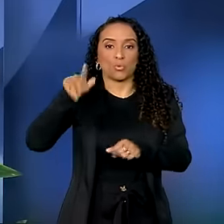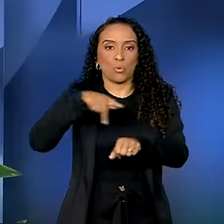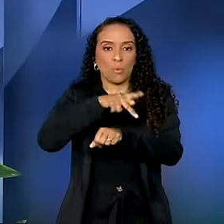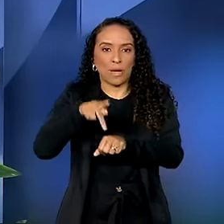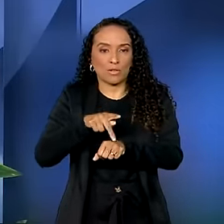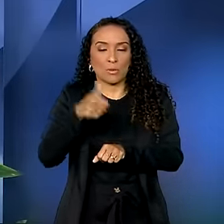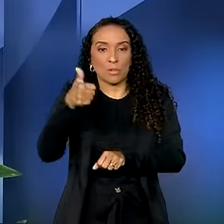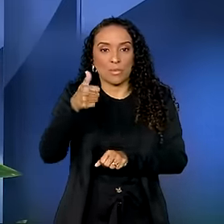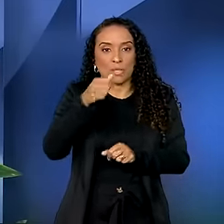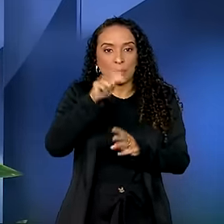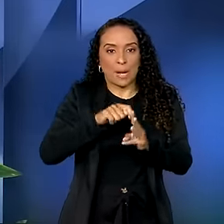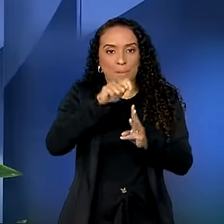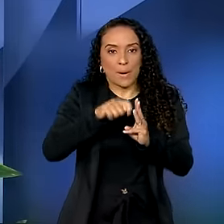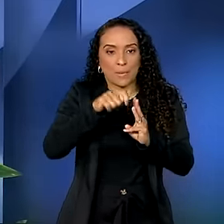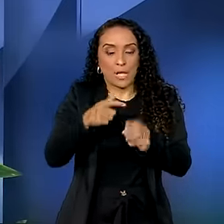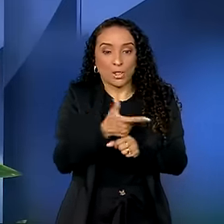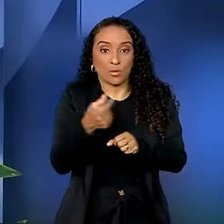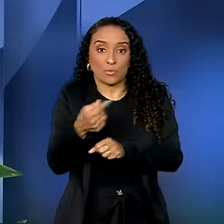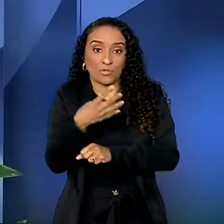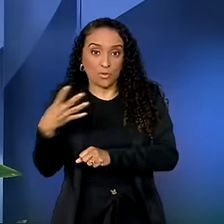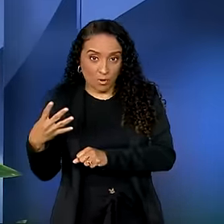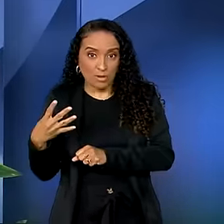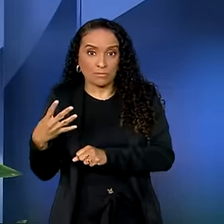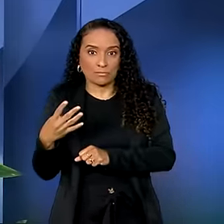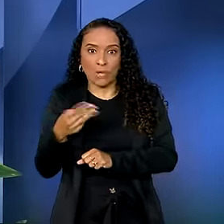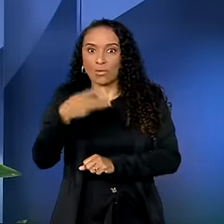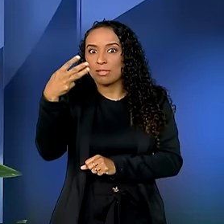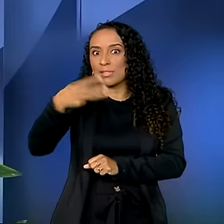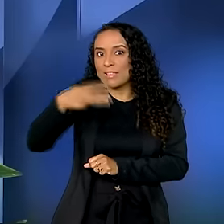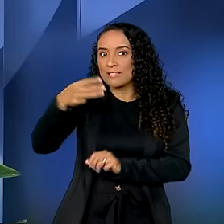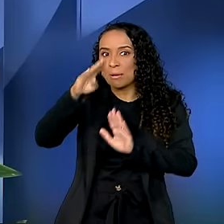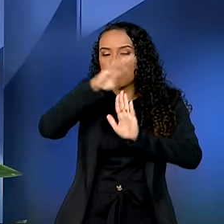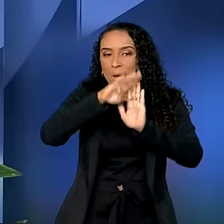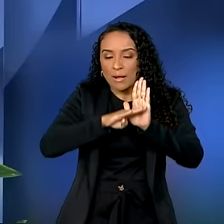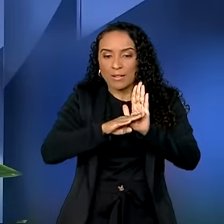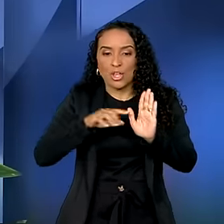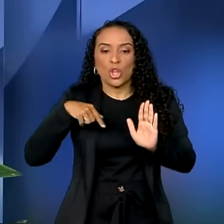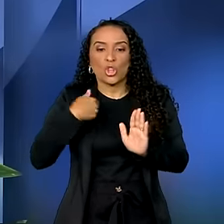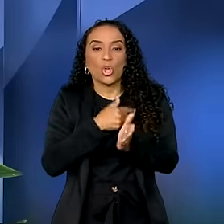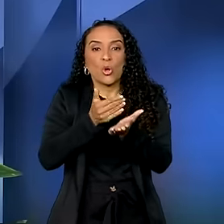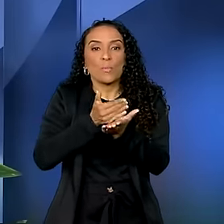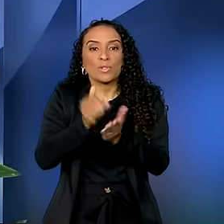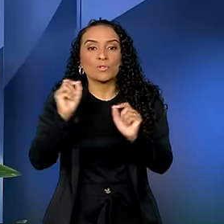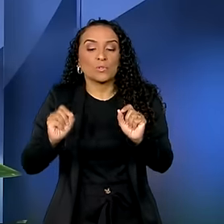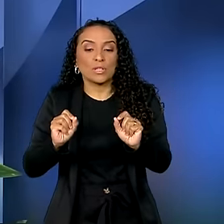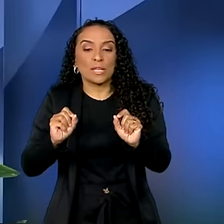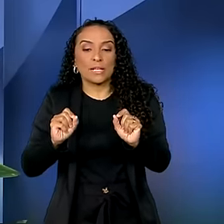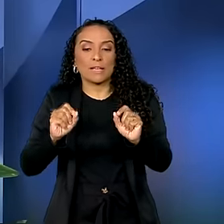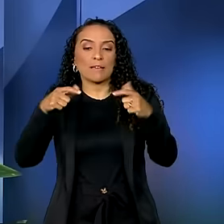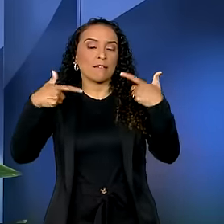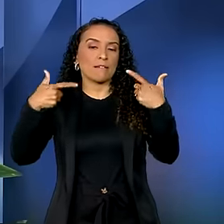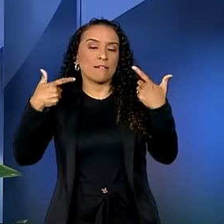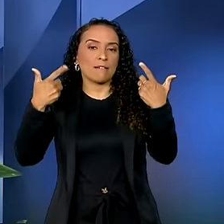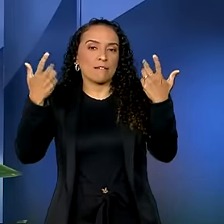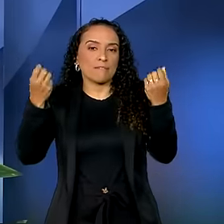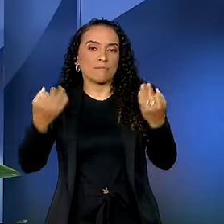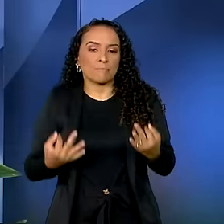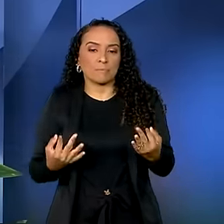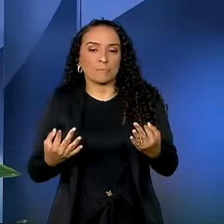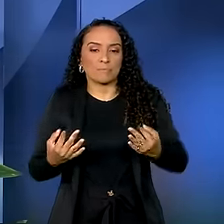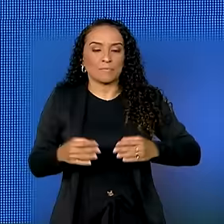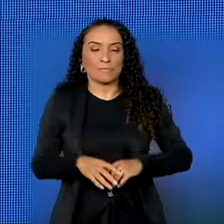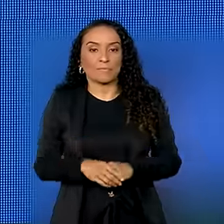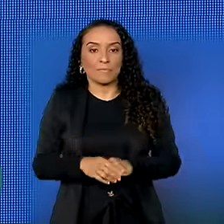primeiro trimestre de 2024, terceiro. Nós estamos entrando no que eu chamo de era